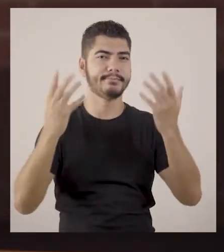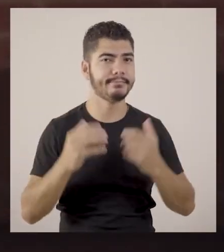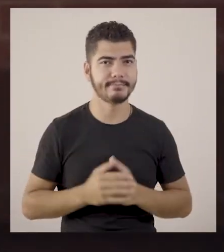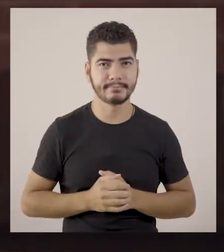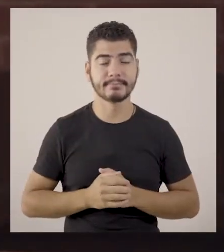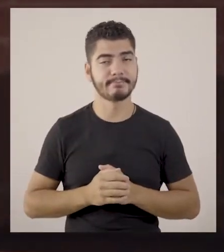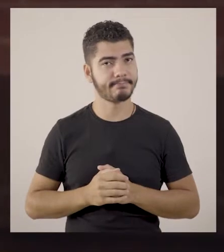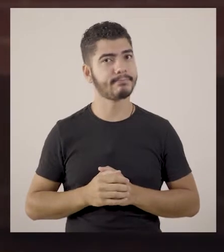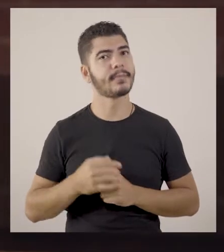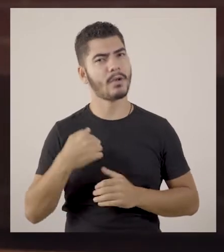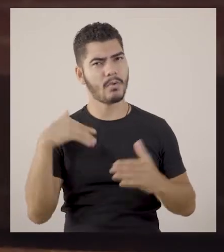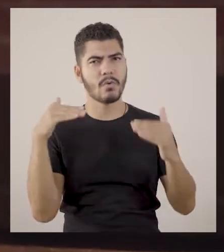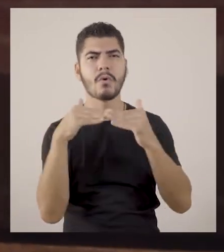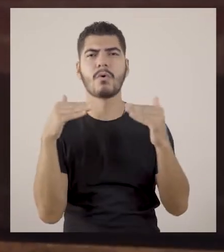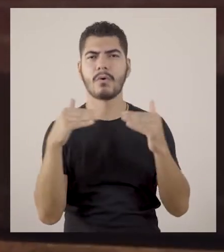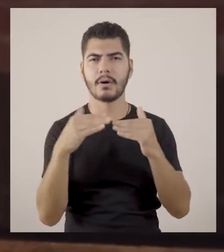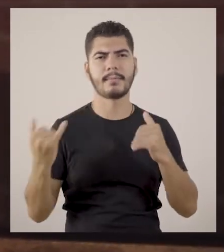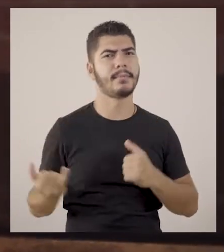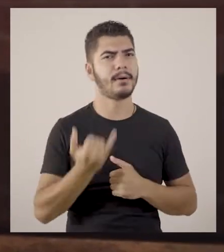Fundamental esse trabalho.